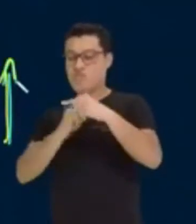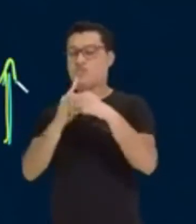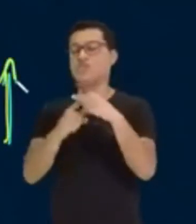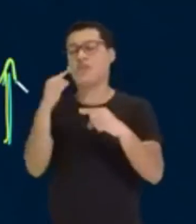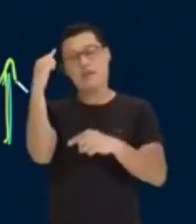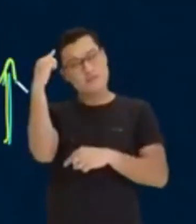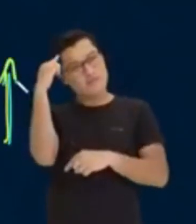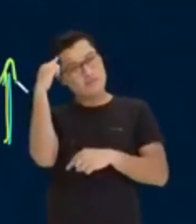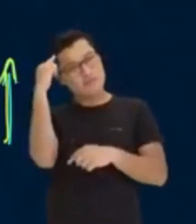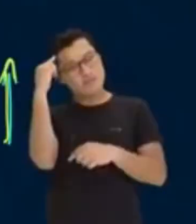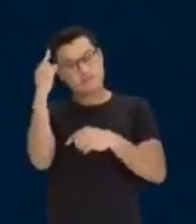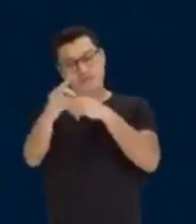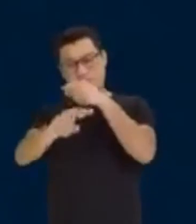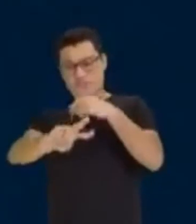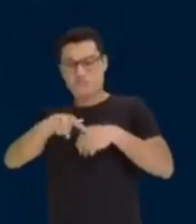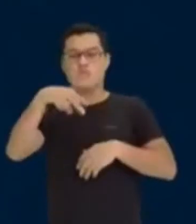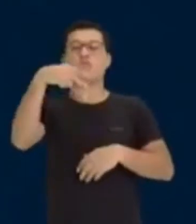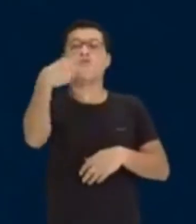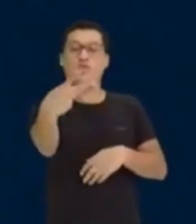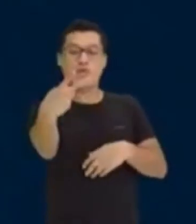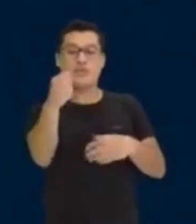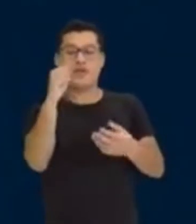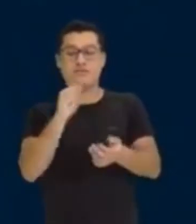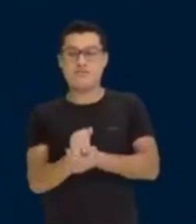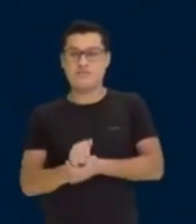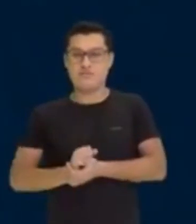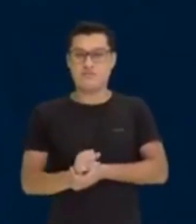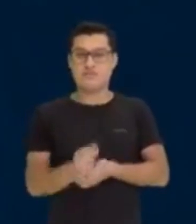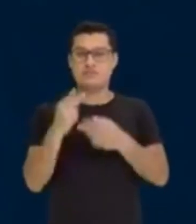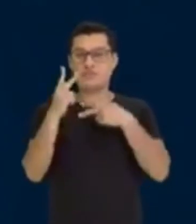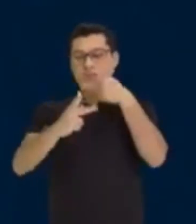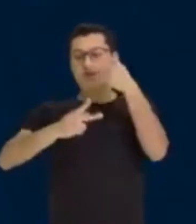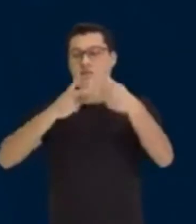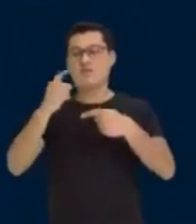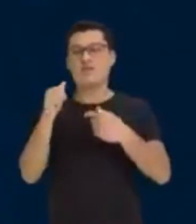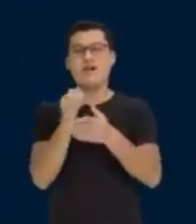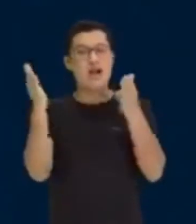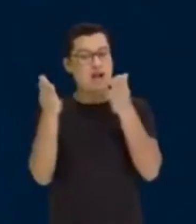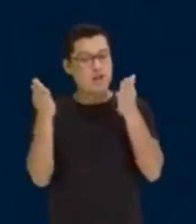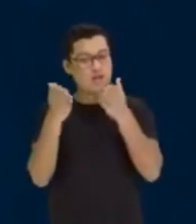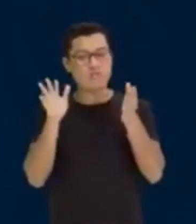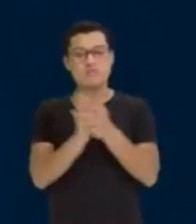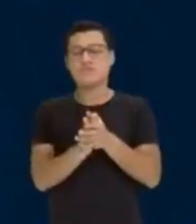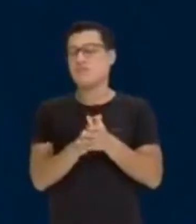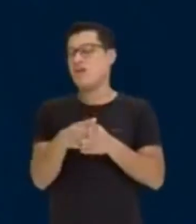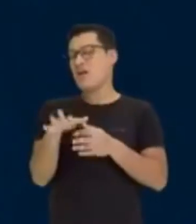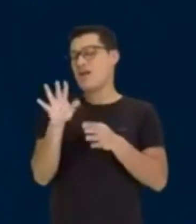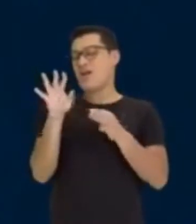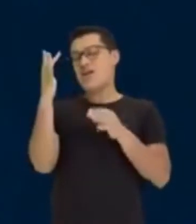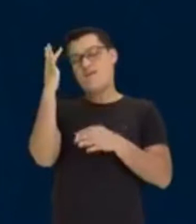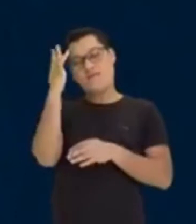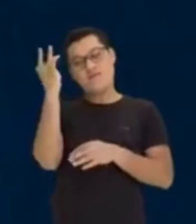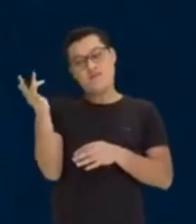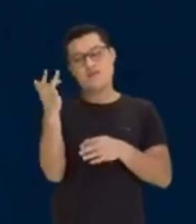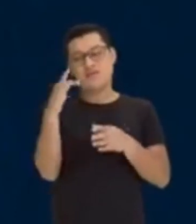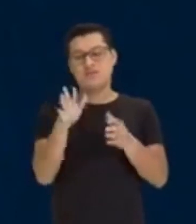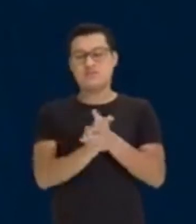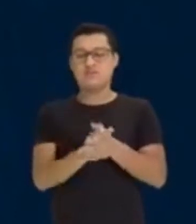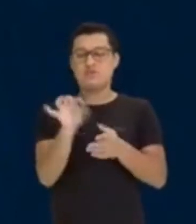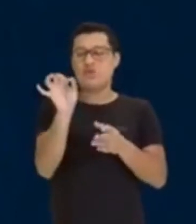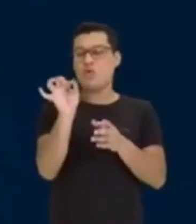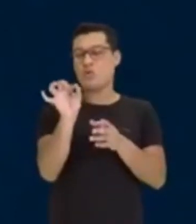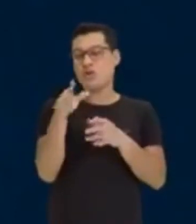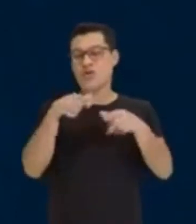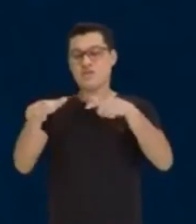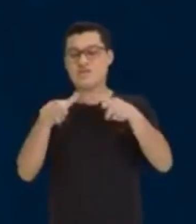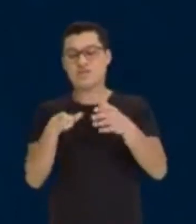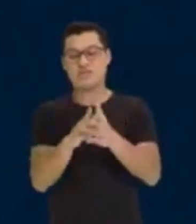pensando, teve que dobrar. E do que a gente está falando, gente? Agora sim, agora fica fácil de definir o que a vai trabalhar.